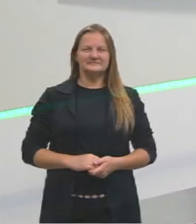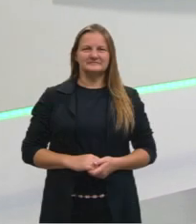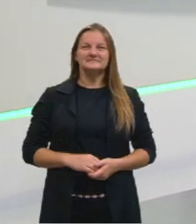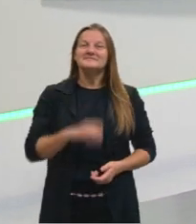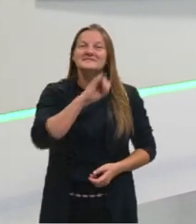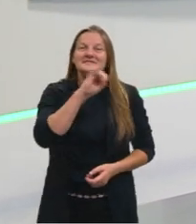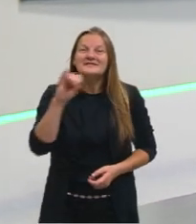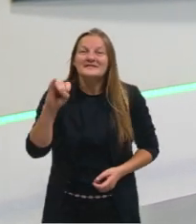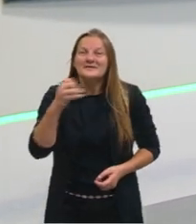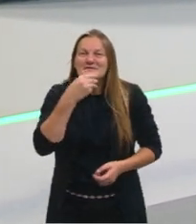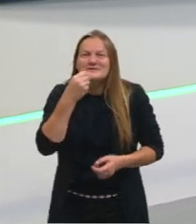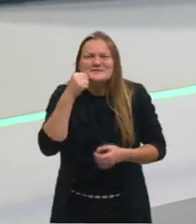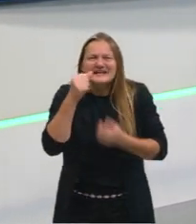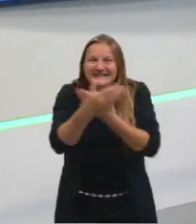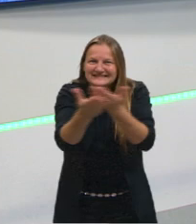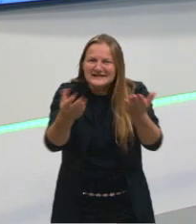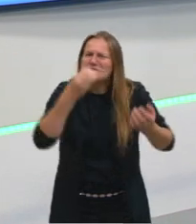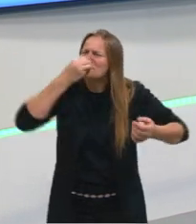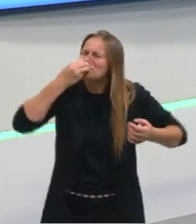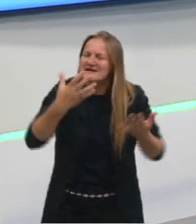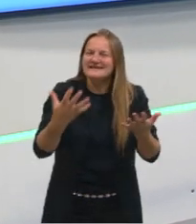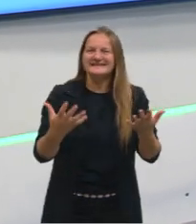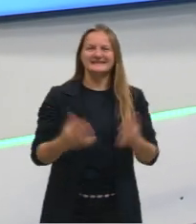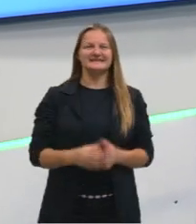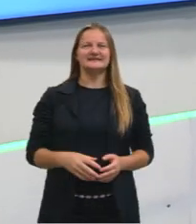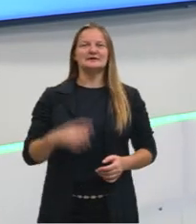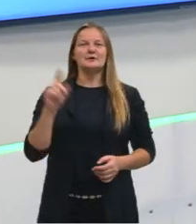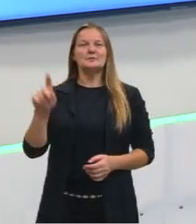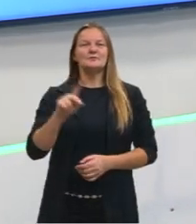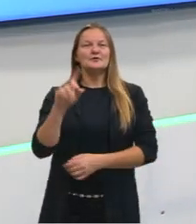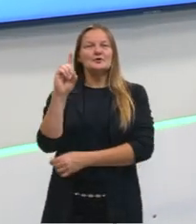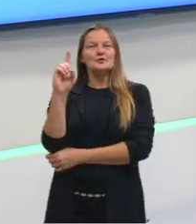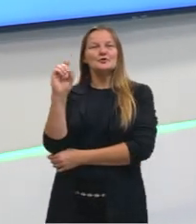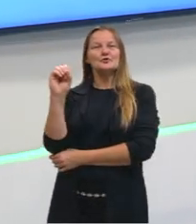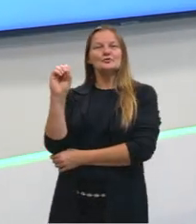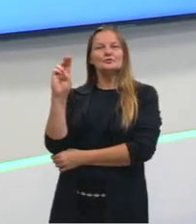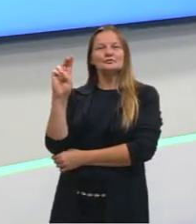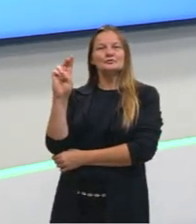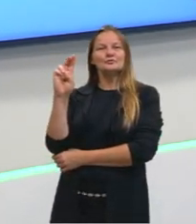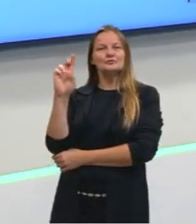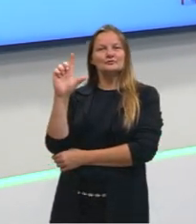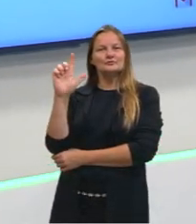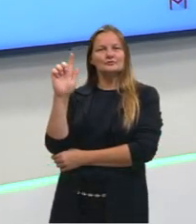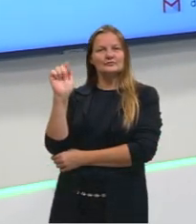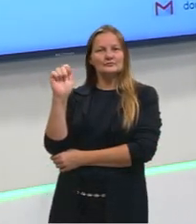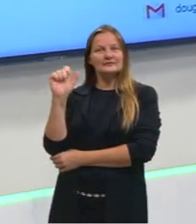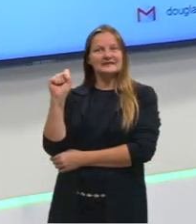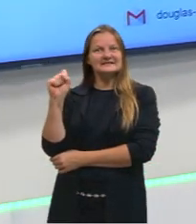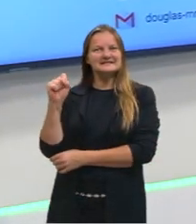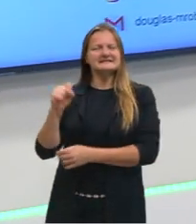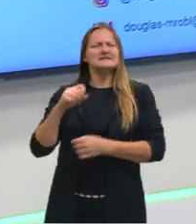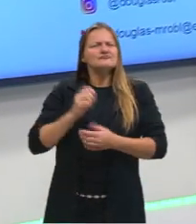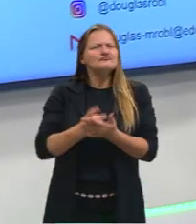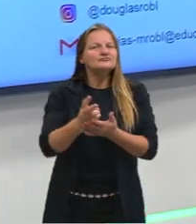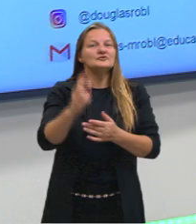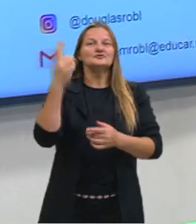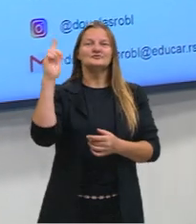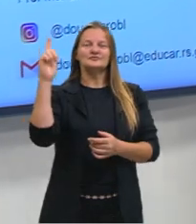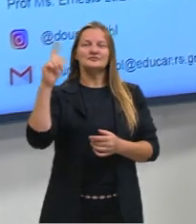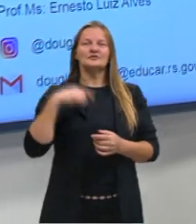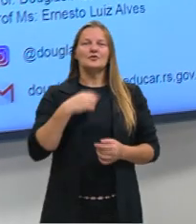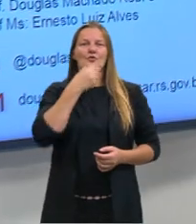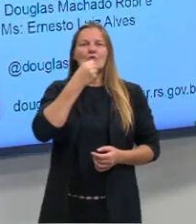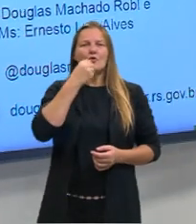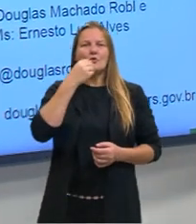Olá, meninos e meninas, tudo bem? Professor Douglas, professor de Geografia, dando continuidade às nossas aulas, certo? Eu sou um